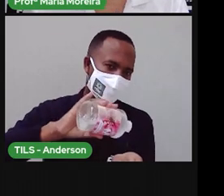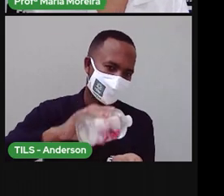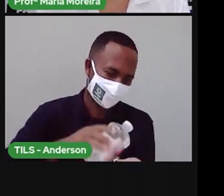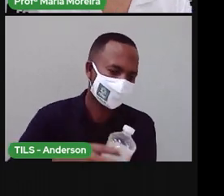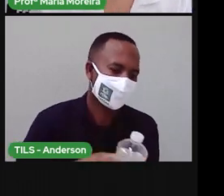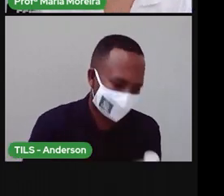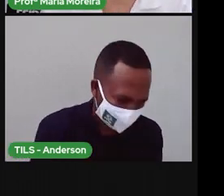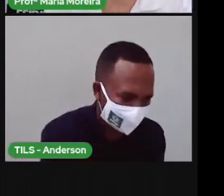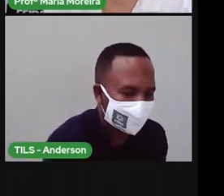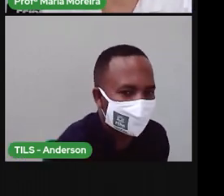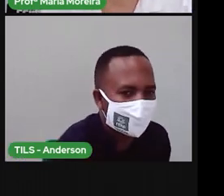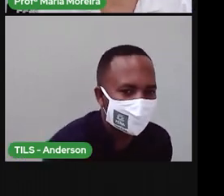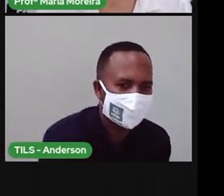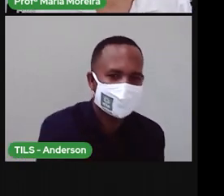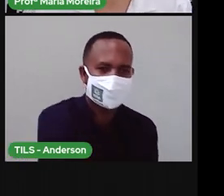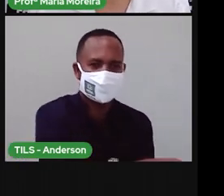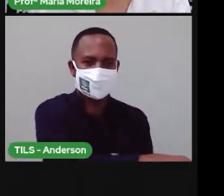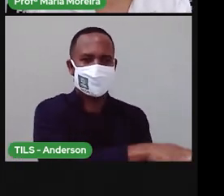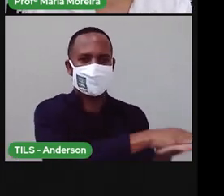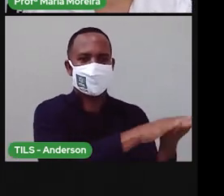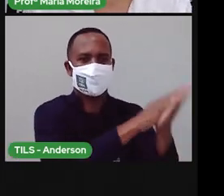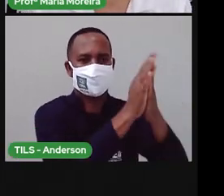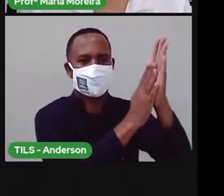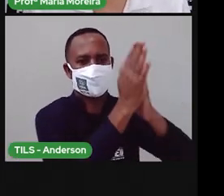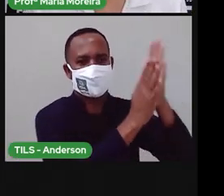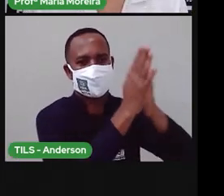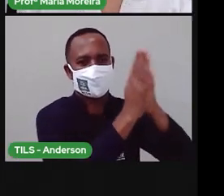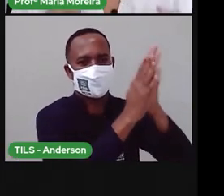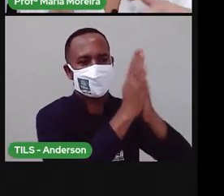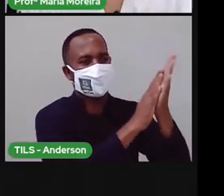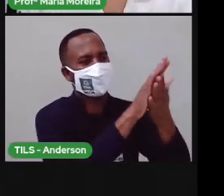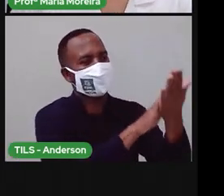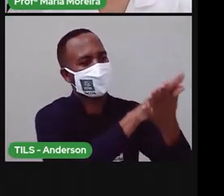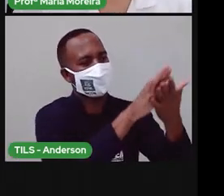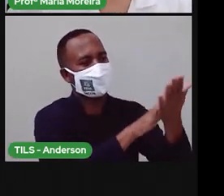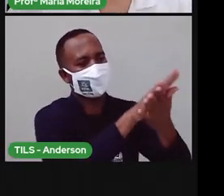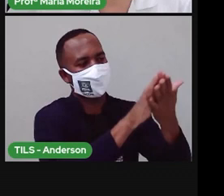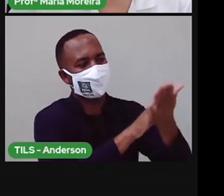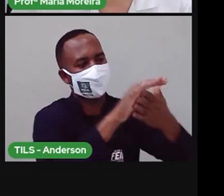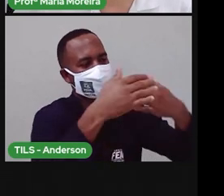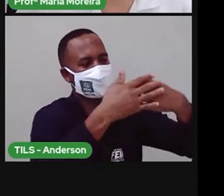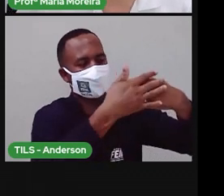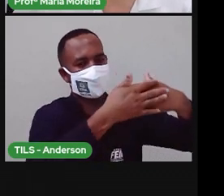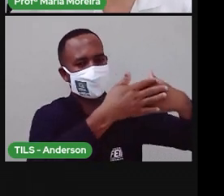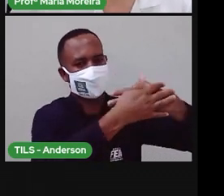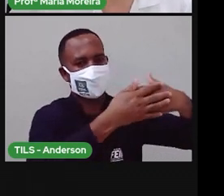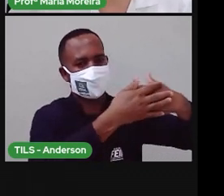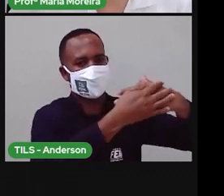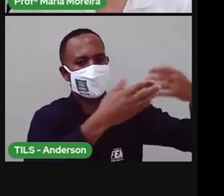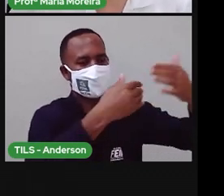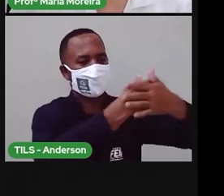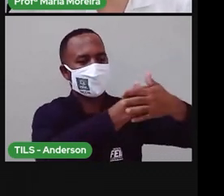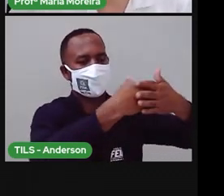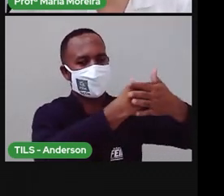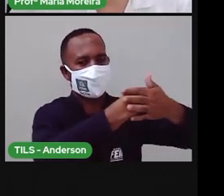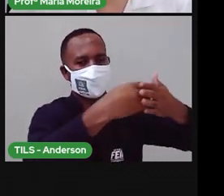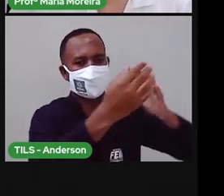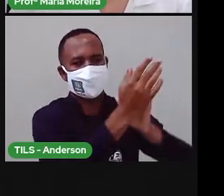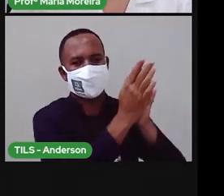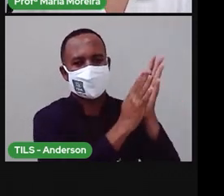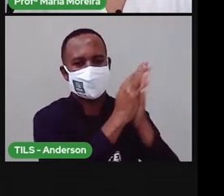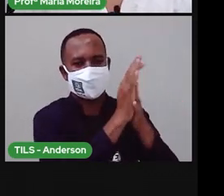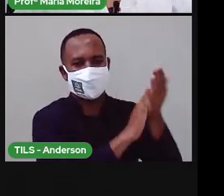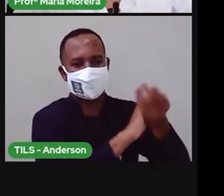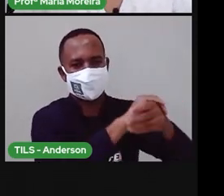pra ele? Anderson vai fazer livros pra vocês. Antes eu vou fazer a tradução e agora vai só cantar, né? gente, por